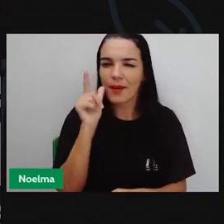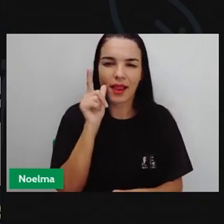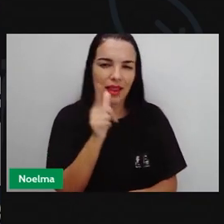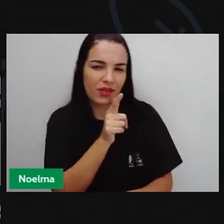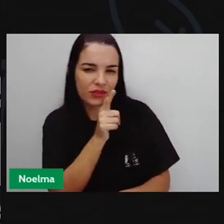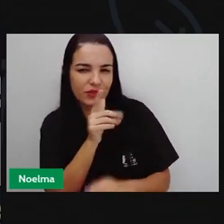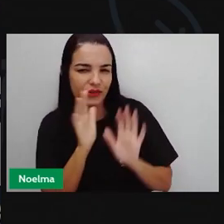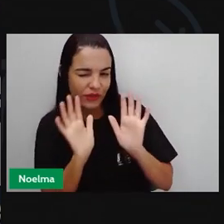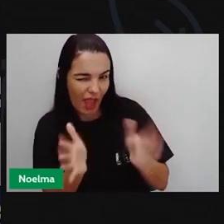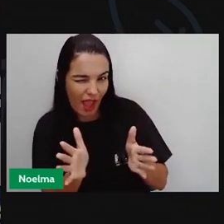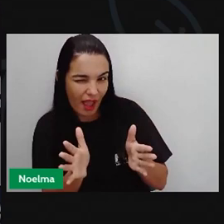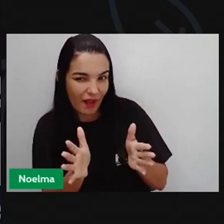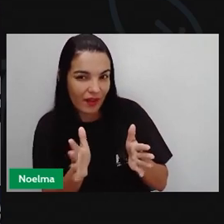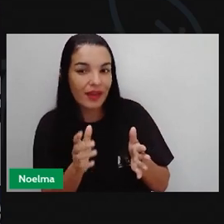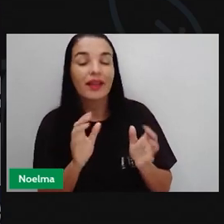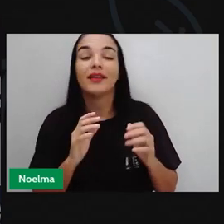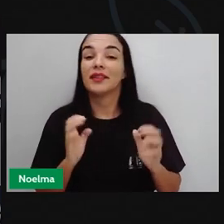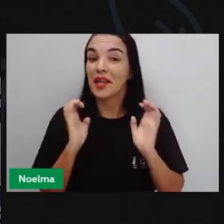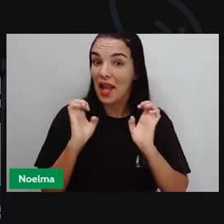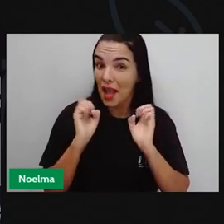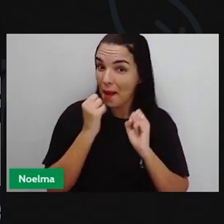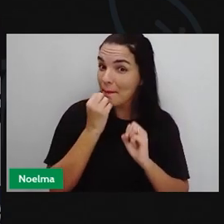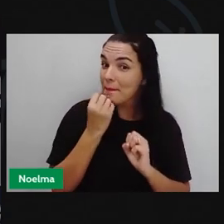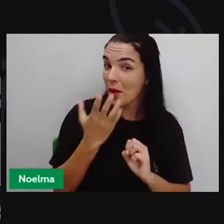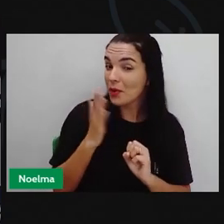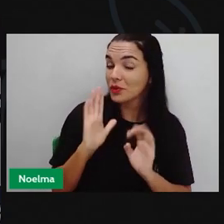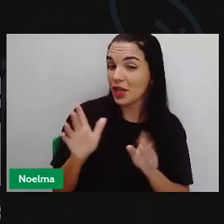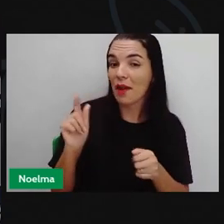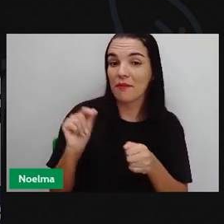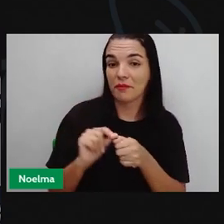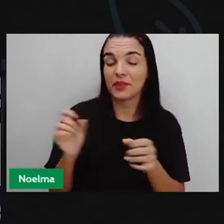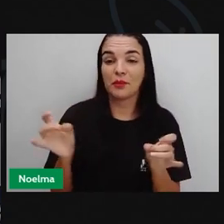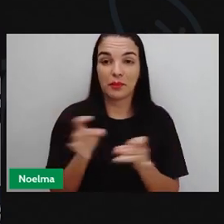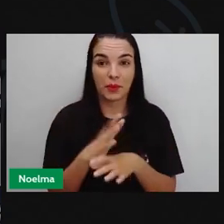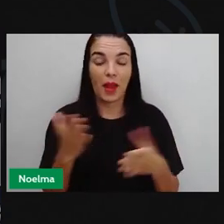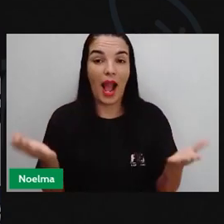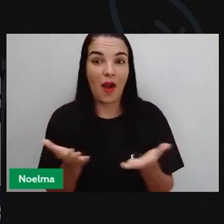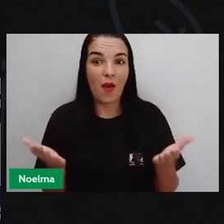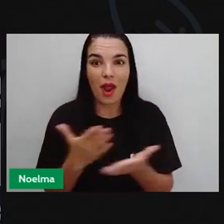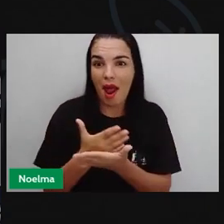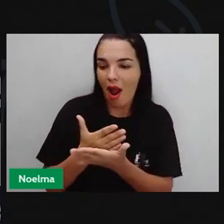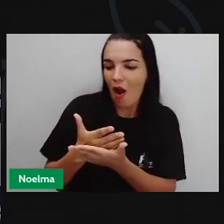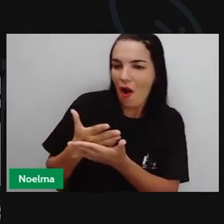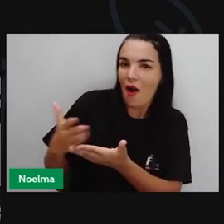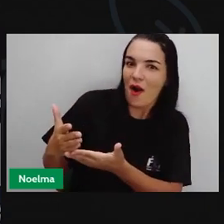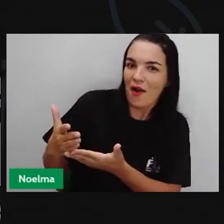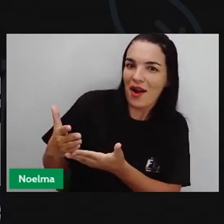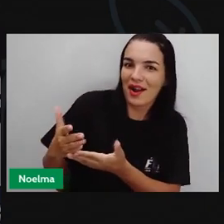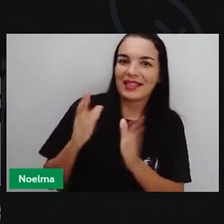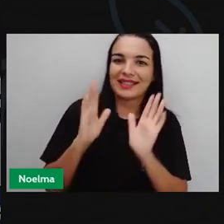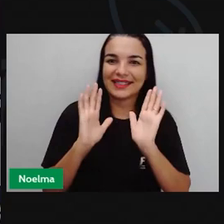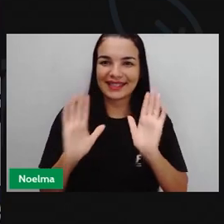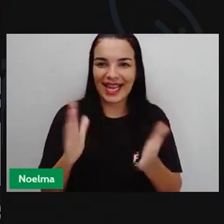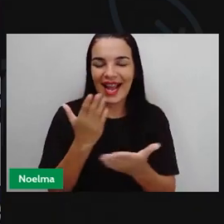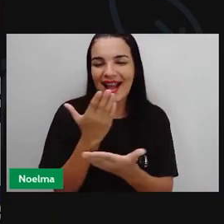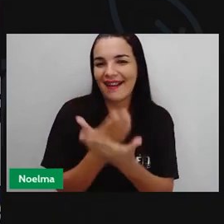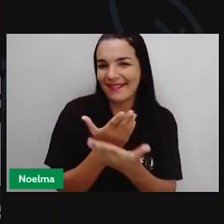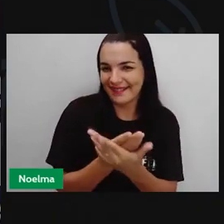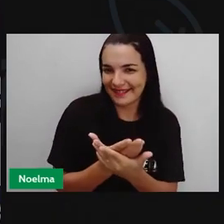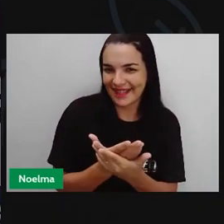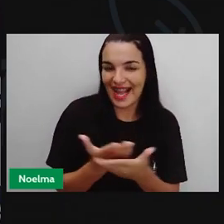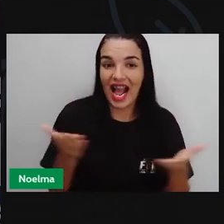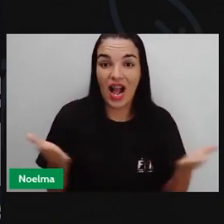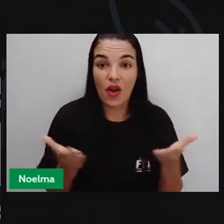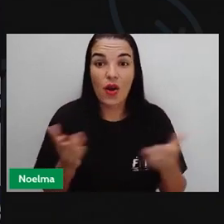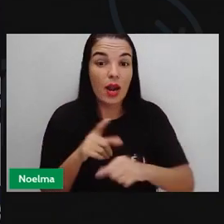Espero que já tenham feito isso, porque nós vamos agora iniciar mais uma aula. Neste